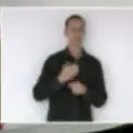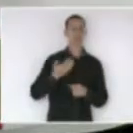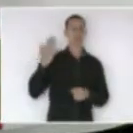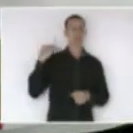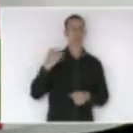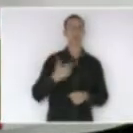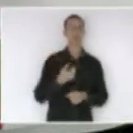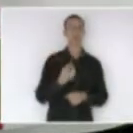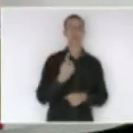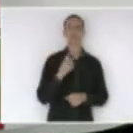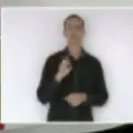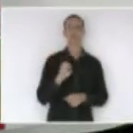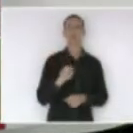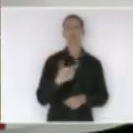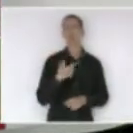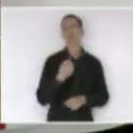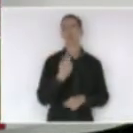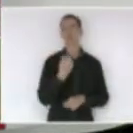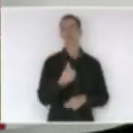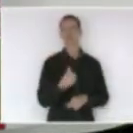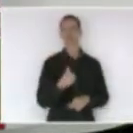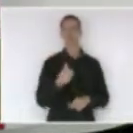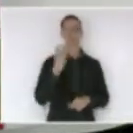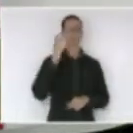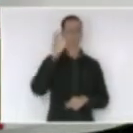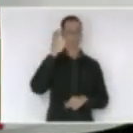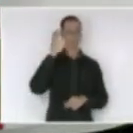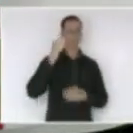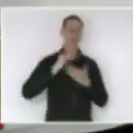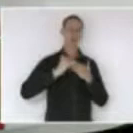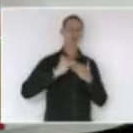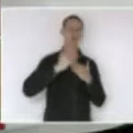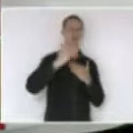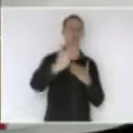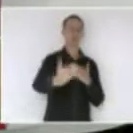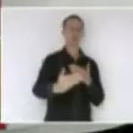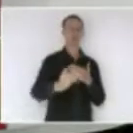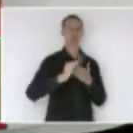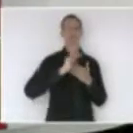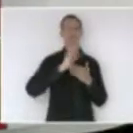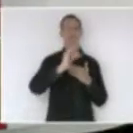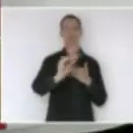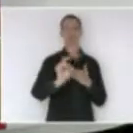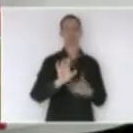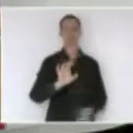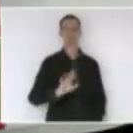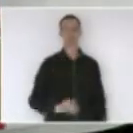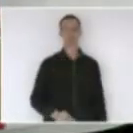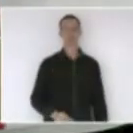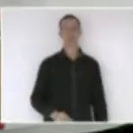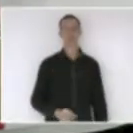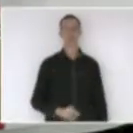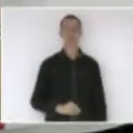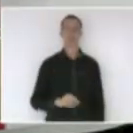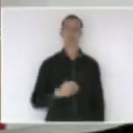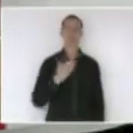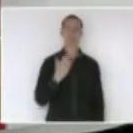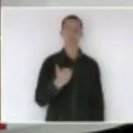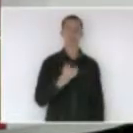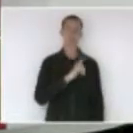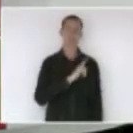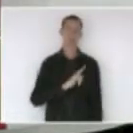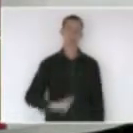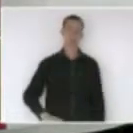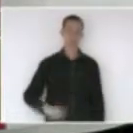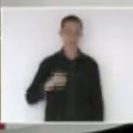mas, pelo jeito, elas vão vir lá para frente depois para ser discutido, inclusive, quando este governador já